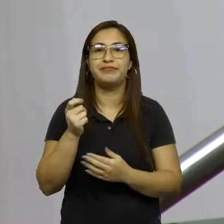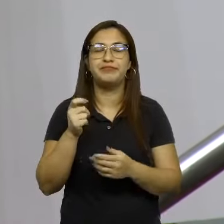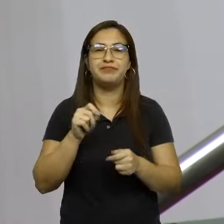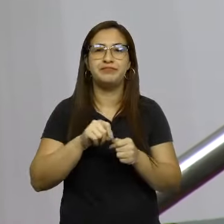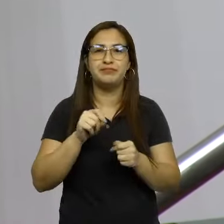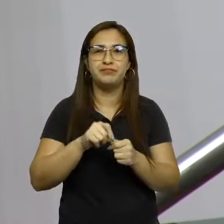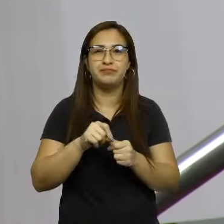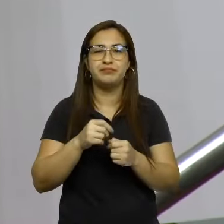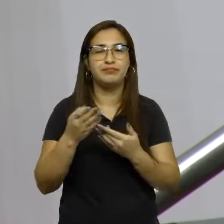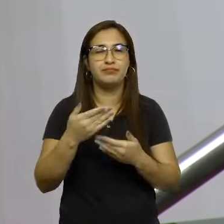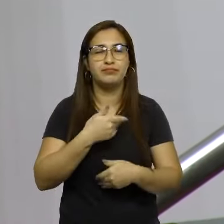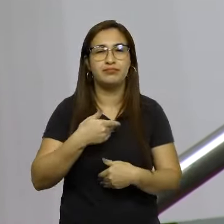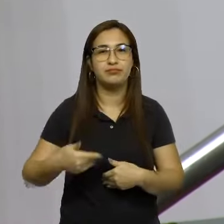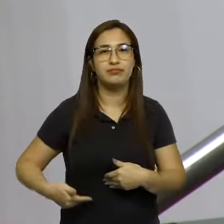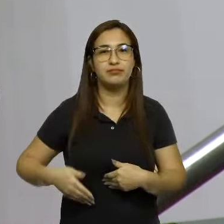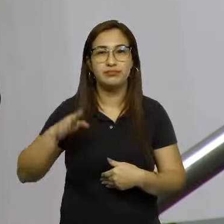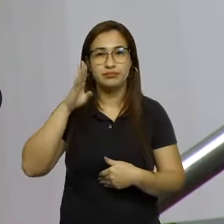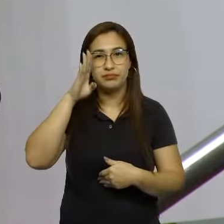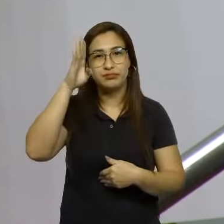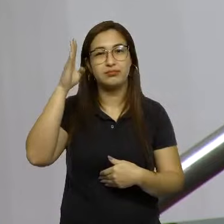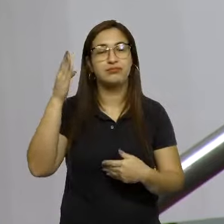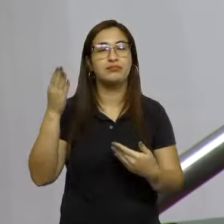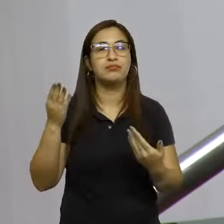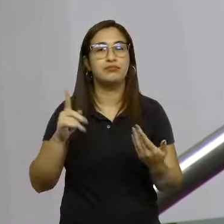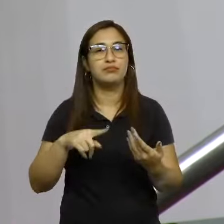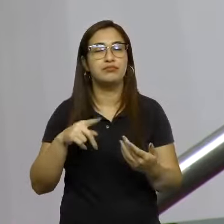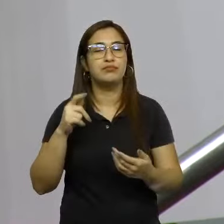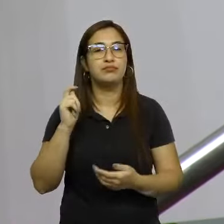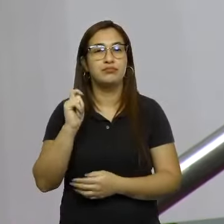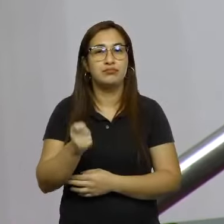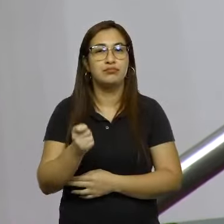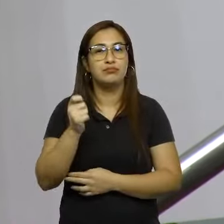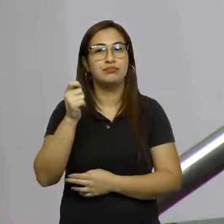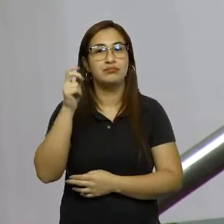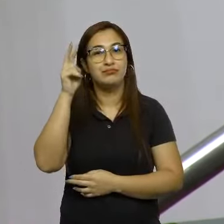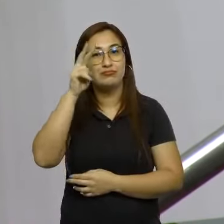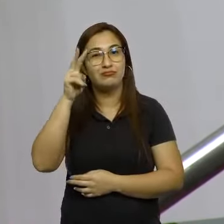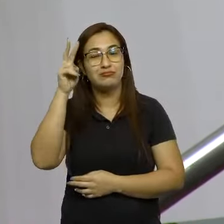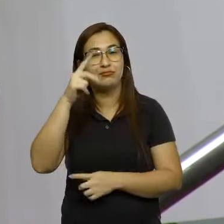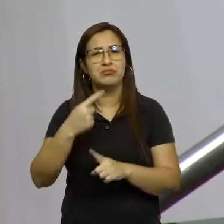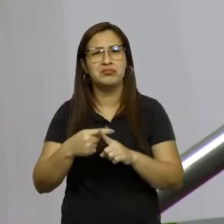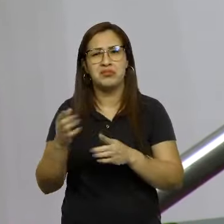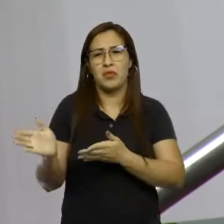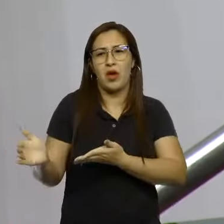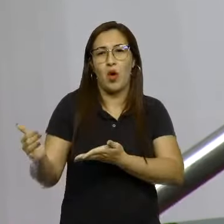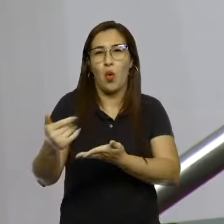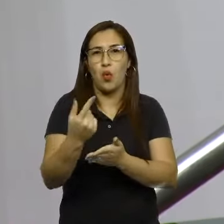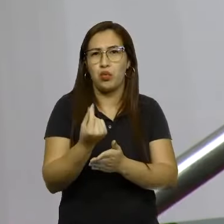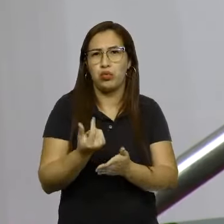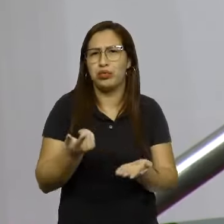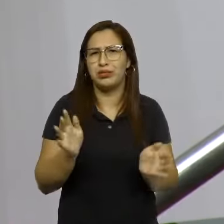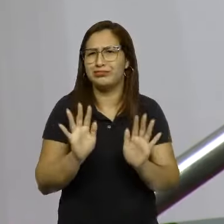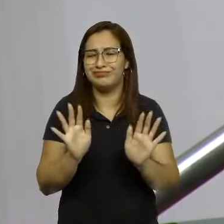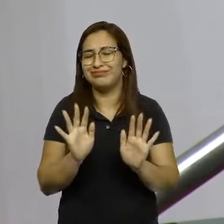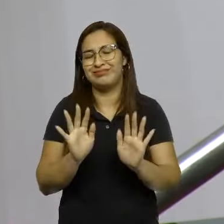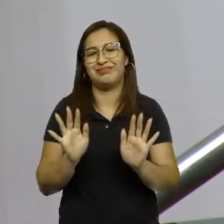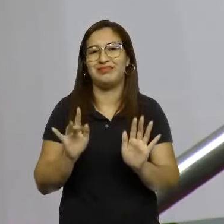Bolsonaro, foi um leilão também histórico, porque não foi um leilão arrecadatório. Esse leilão